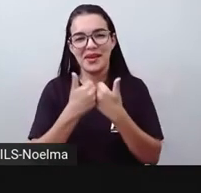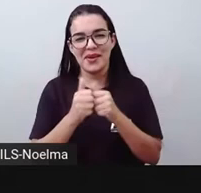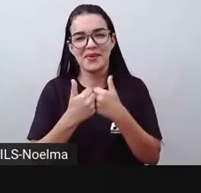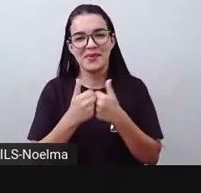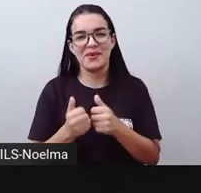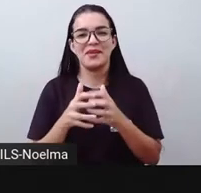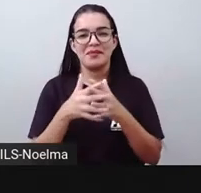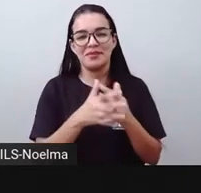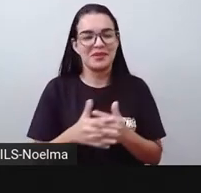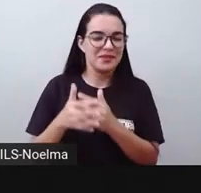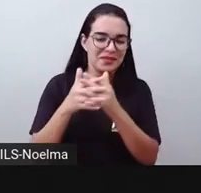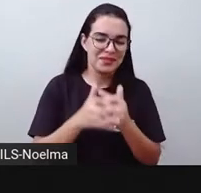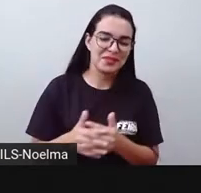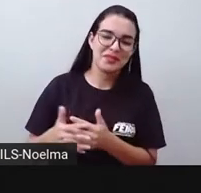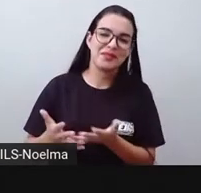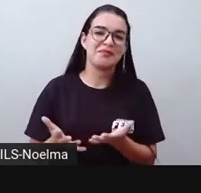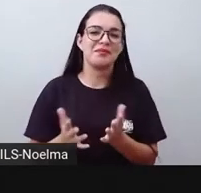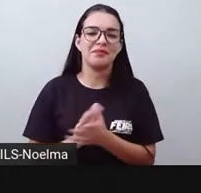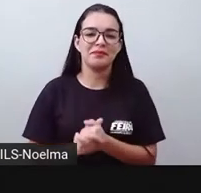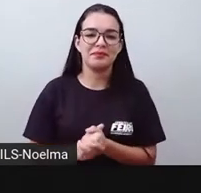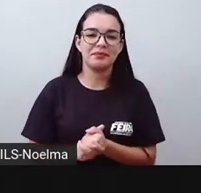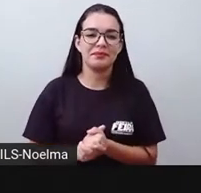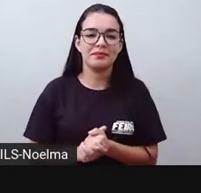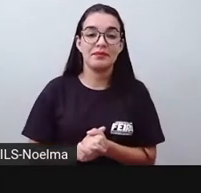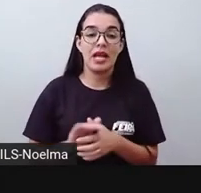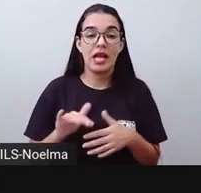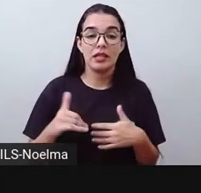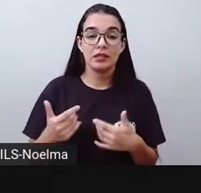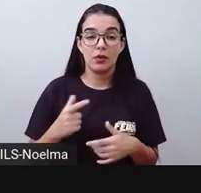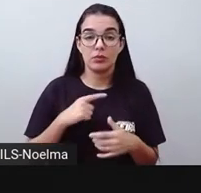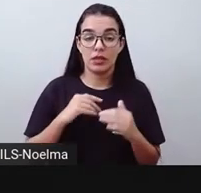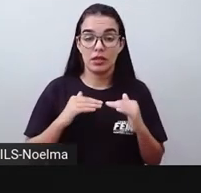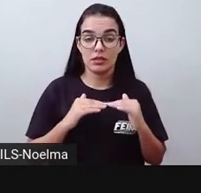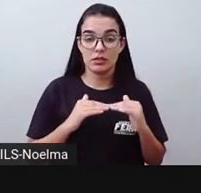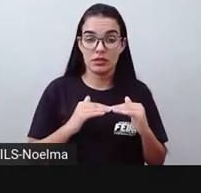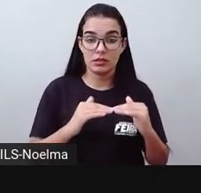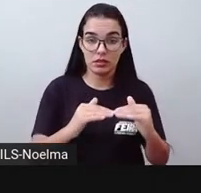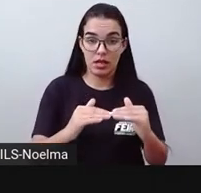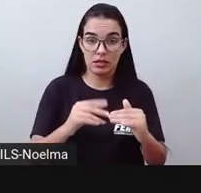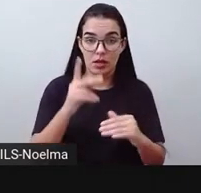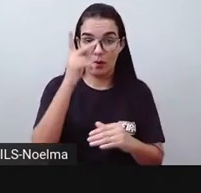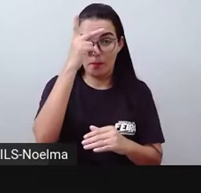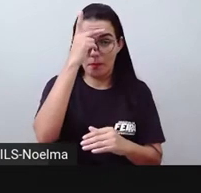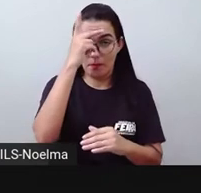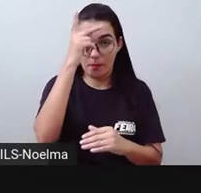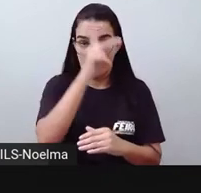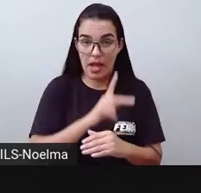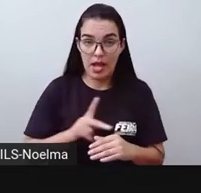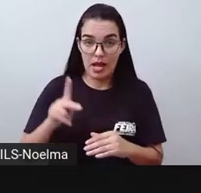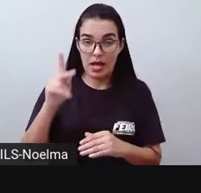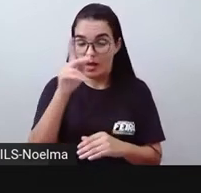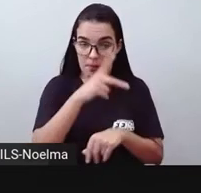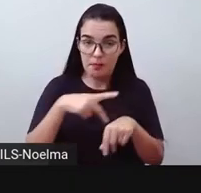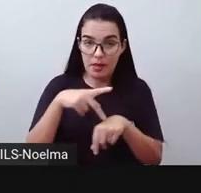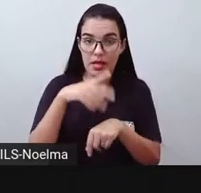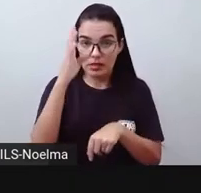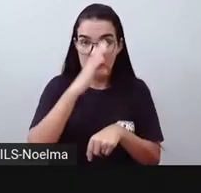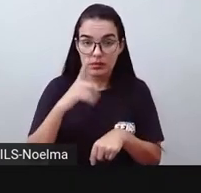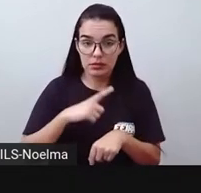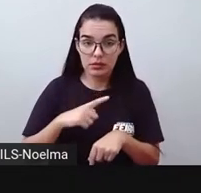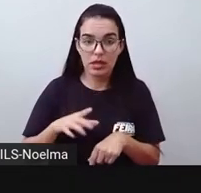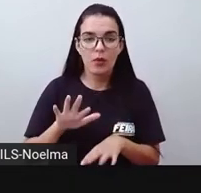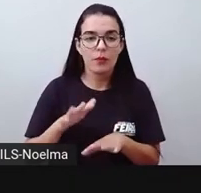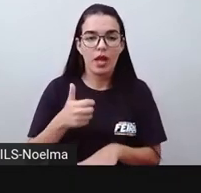do que as ferrovias. Dentre as estradas que o país possui, 12,9%